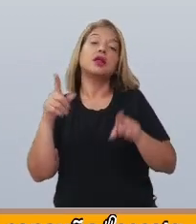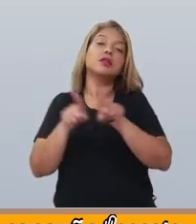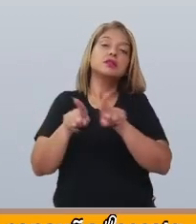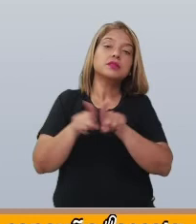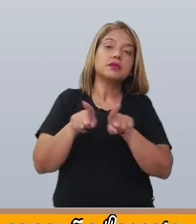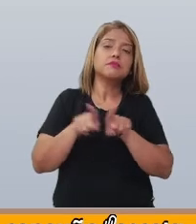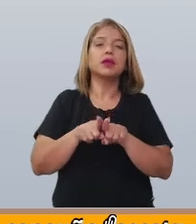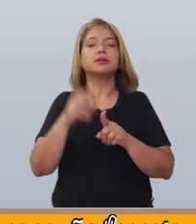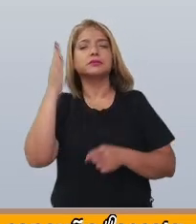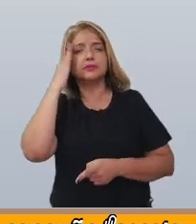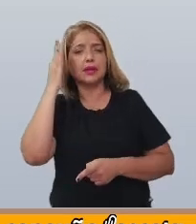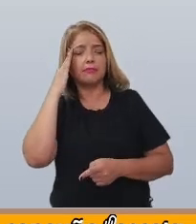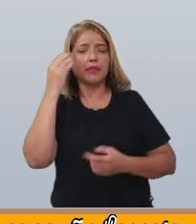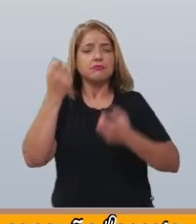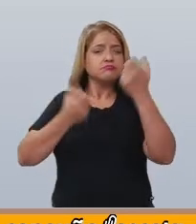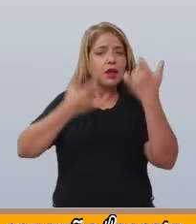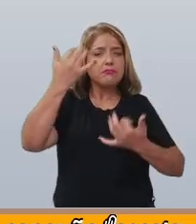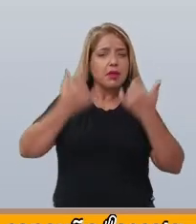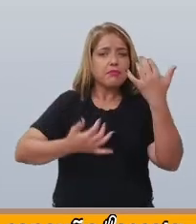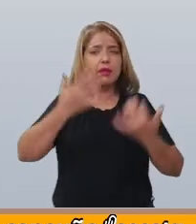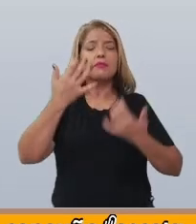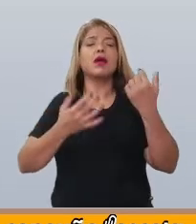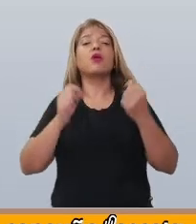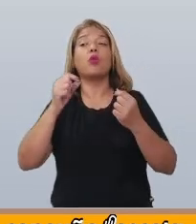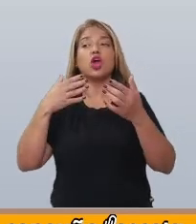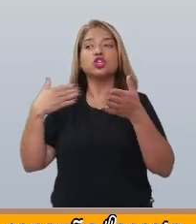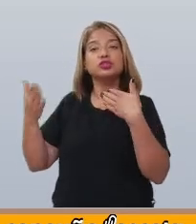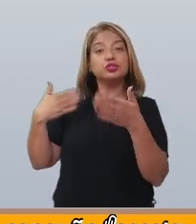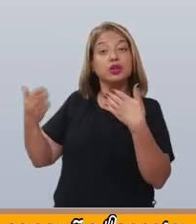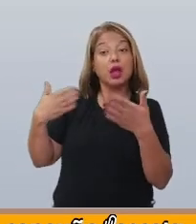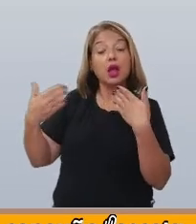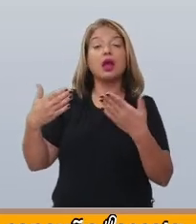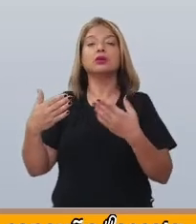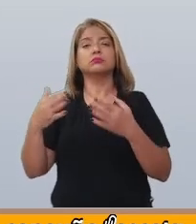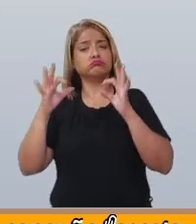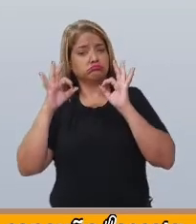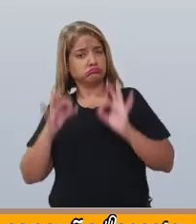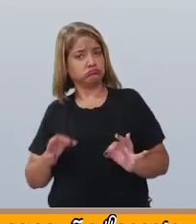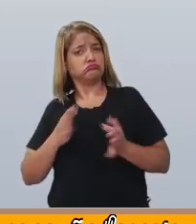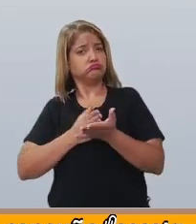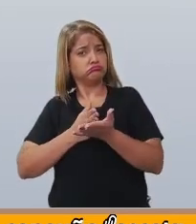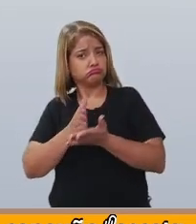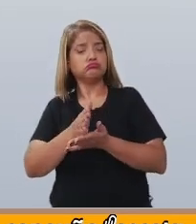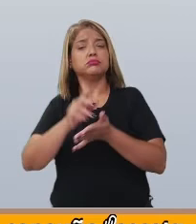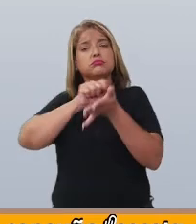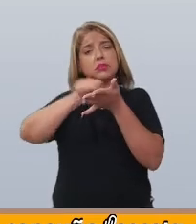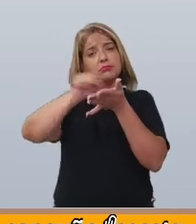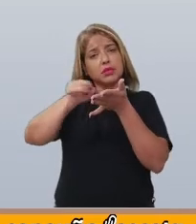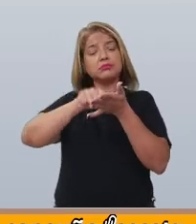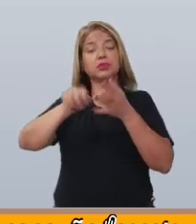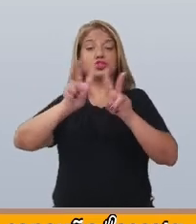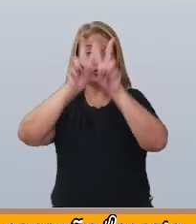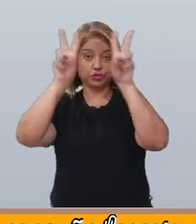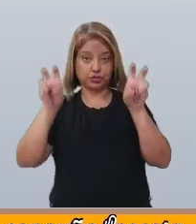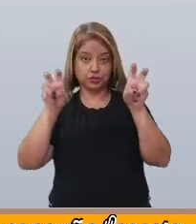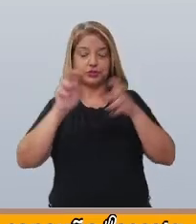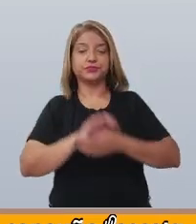articular o texto com diálogos consistentes e escrever o título.